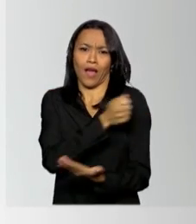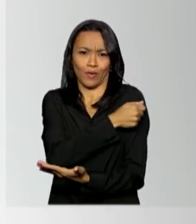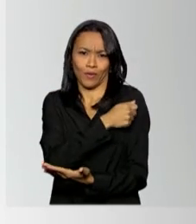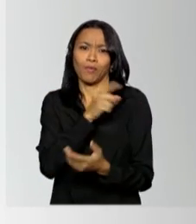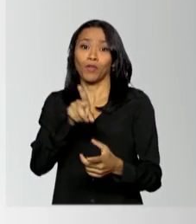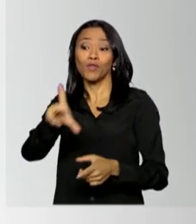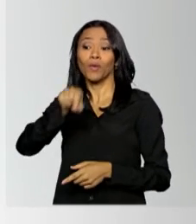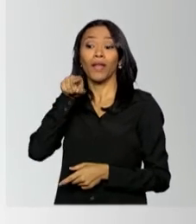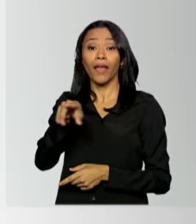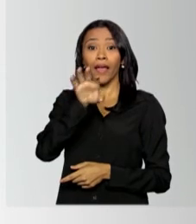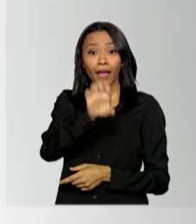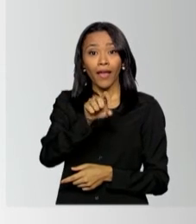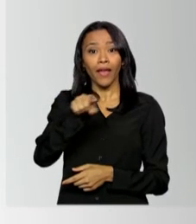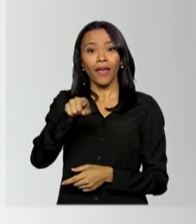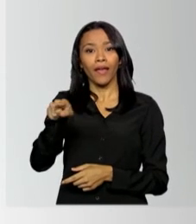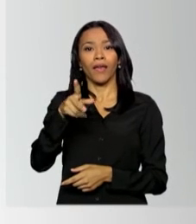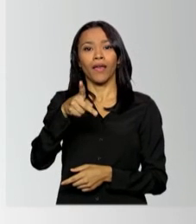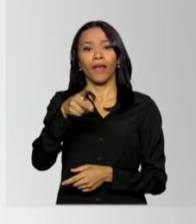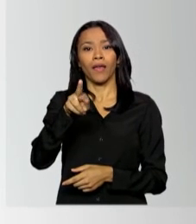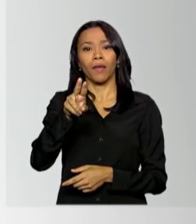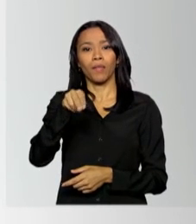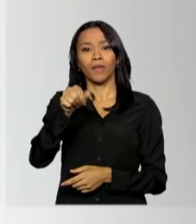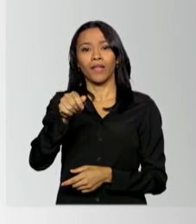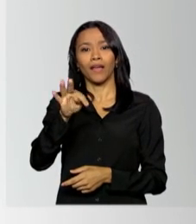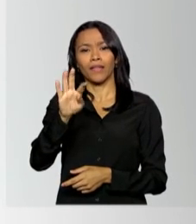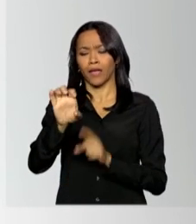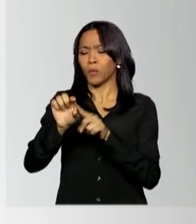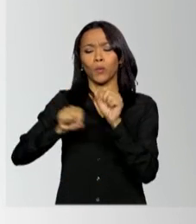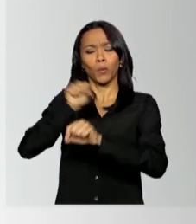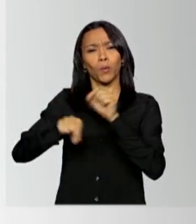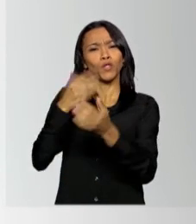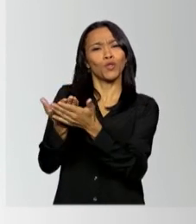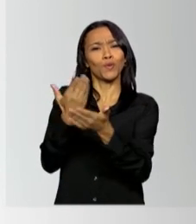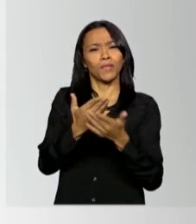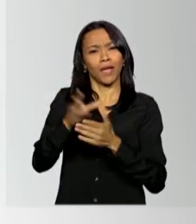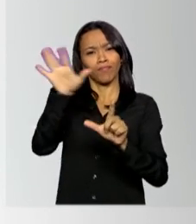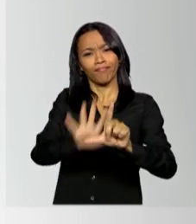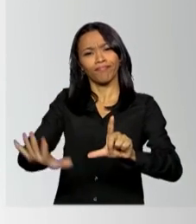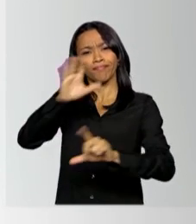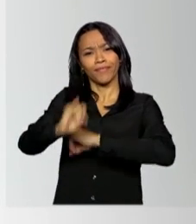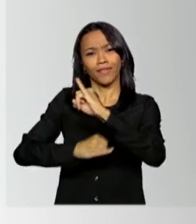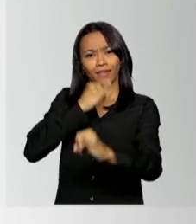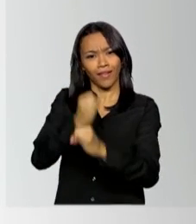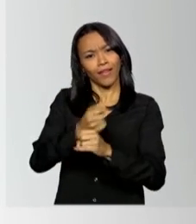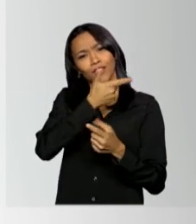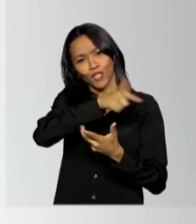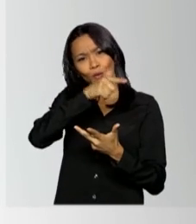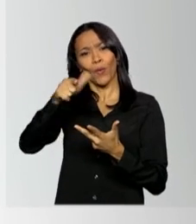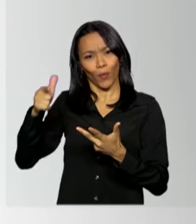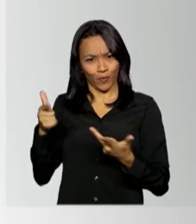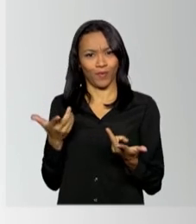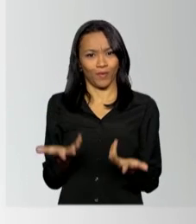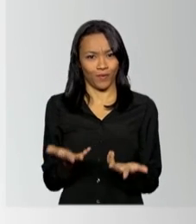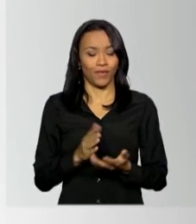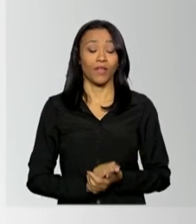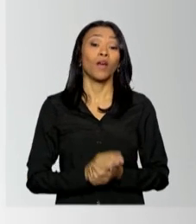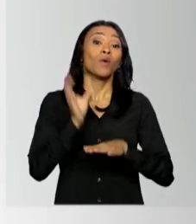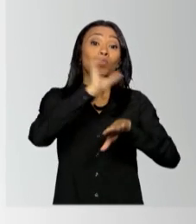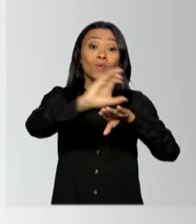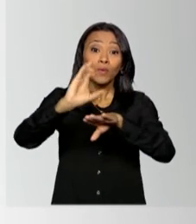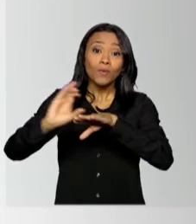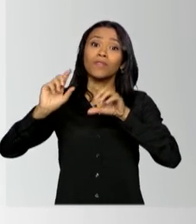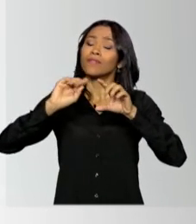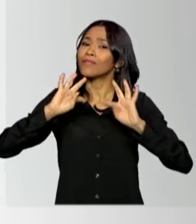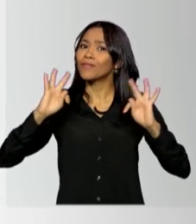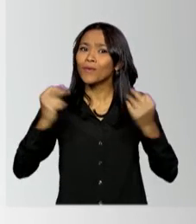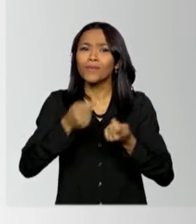ePronatec, que permite estudar pela internet e outras plataformas digitais. Os cursos